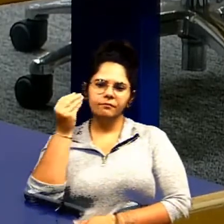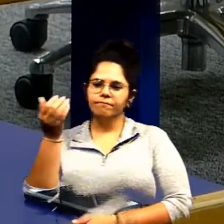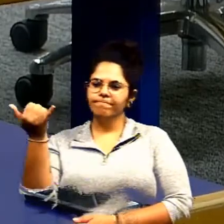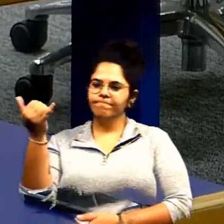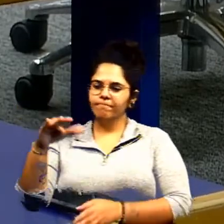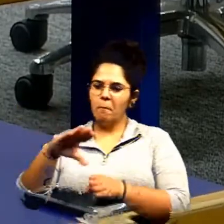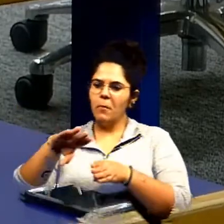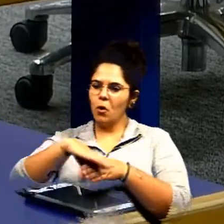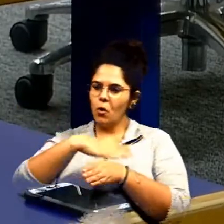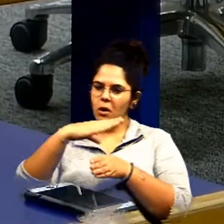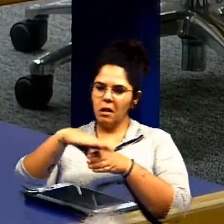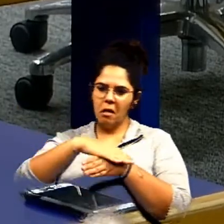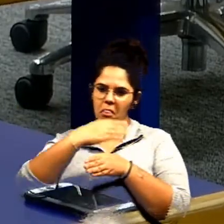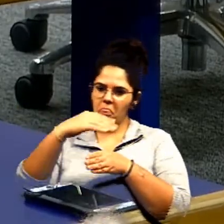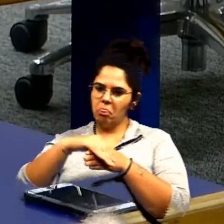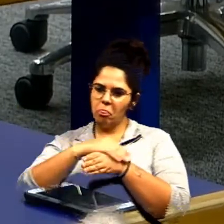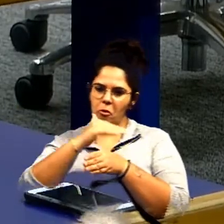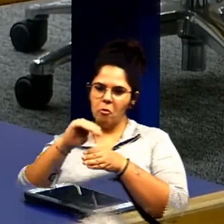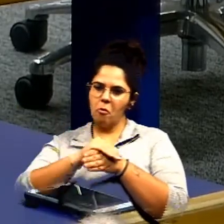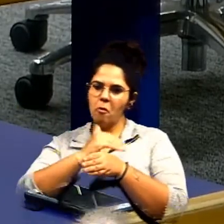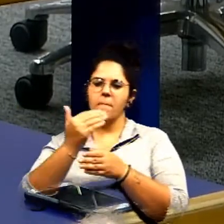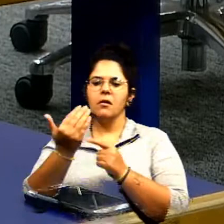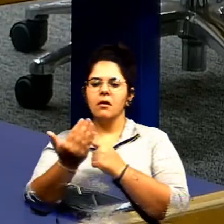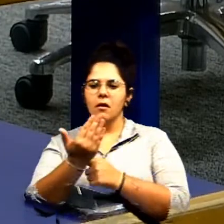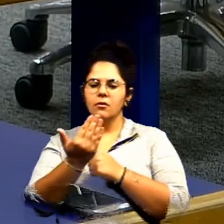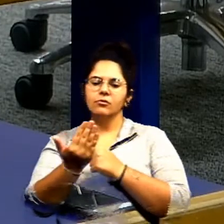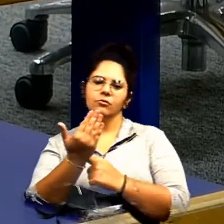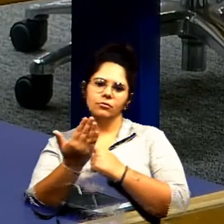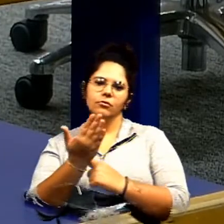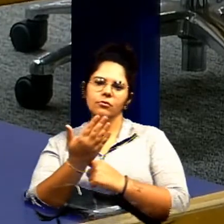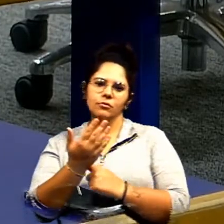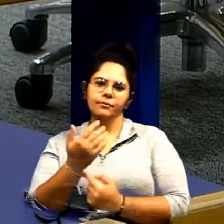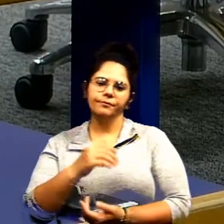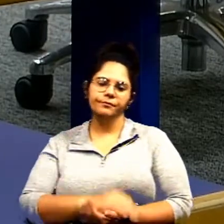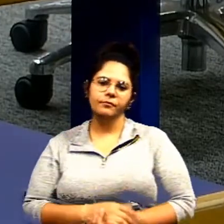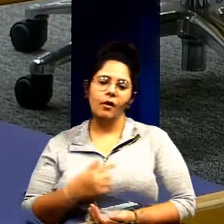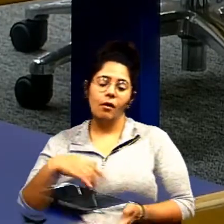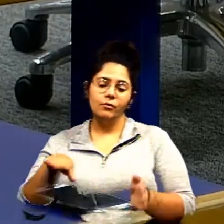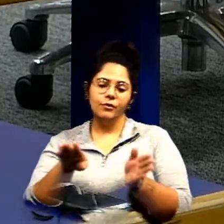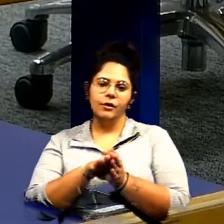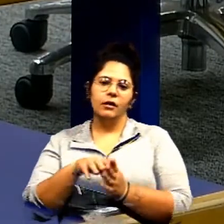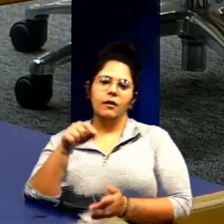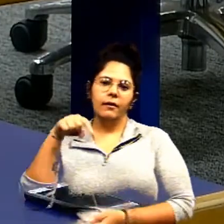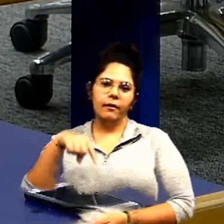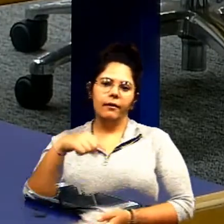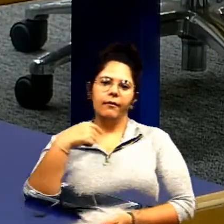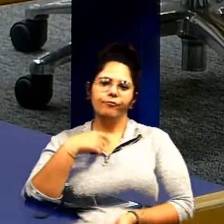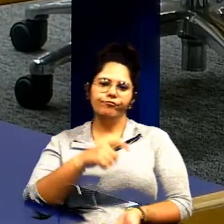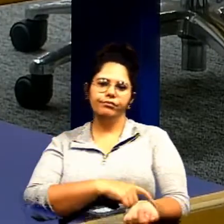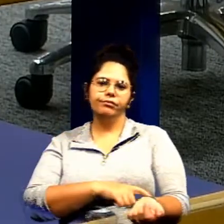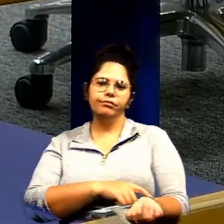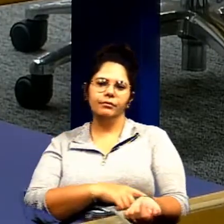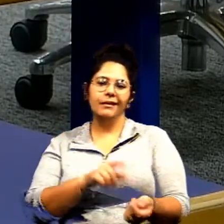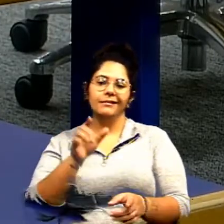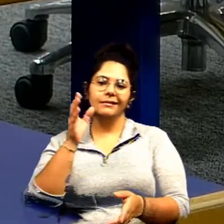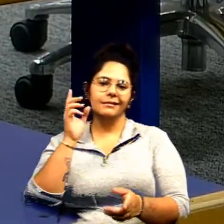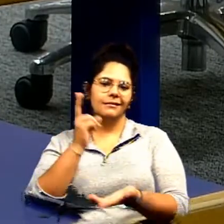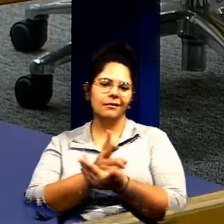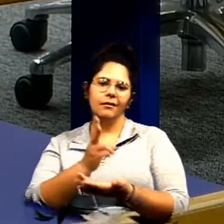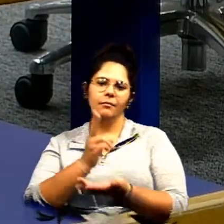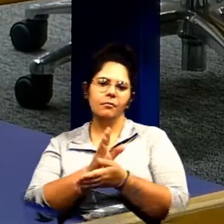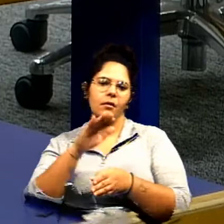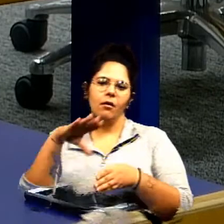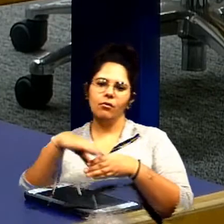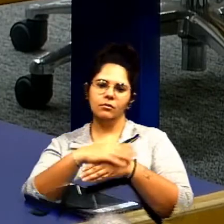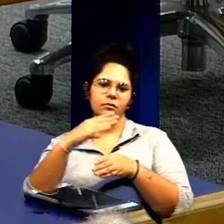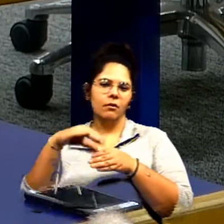orientou muito me ajudou muito quando eu cheguei aqui era muito nervoso doutor Paulo sempre me aconselhou às vezes nem Deus